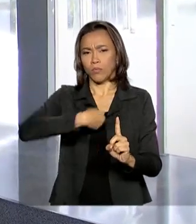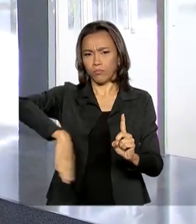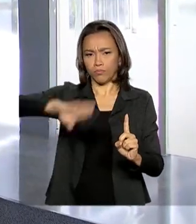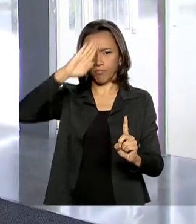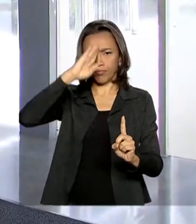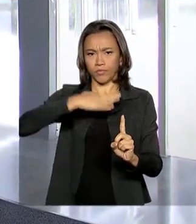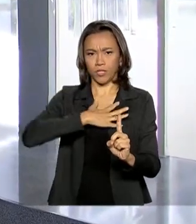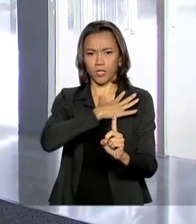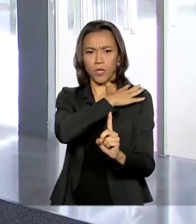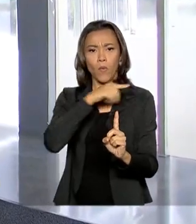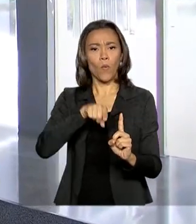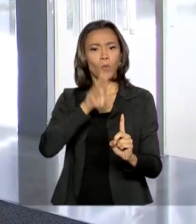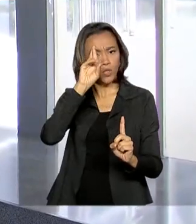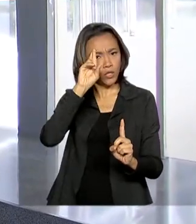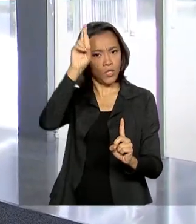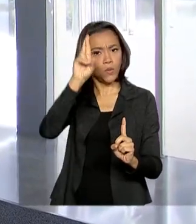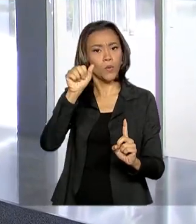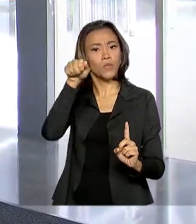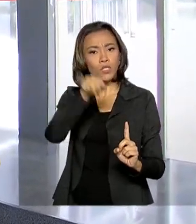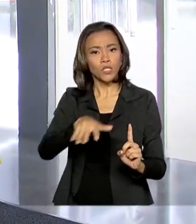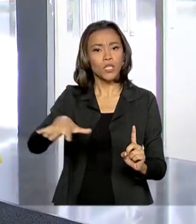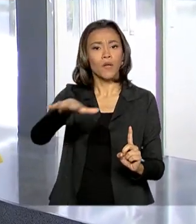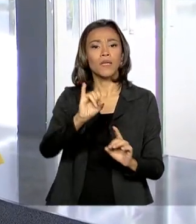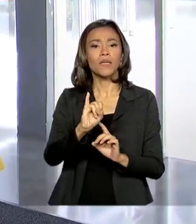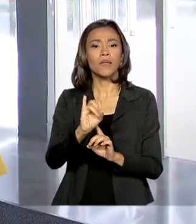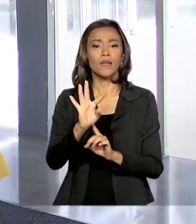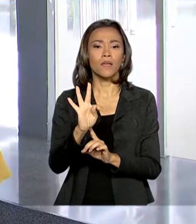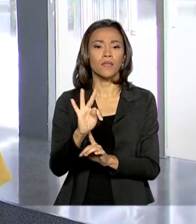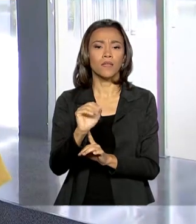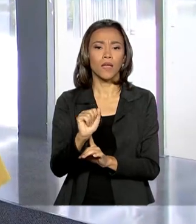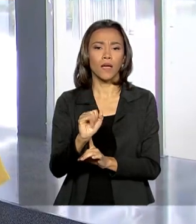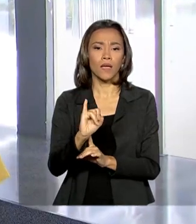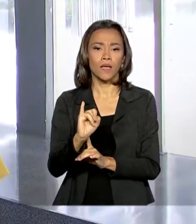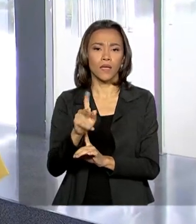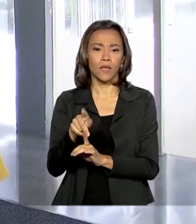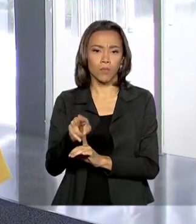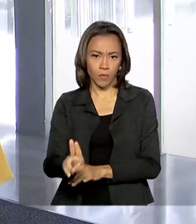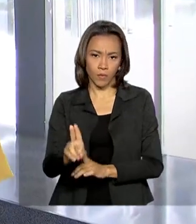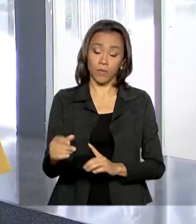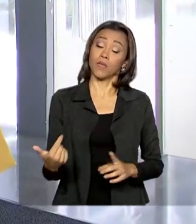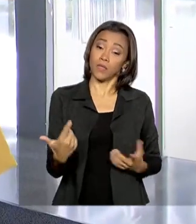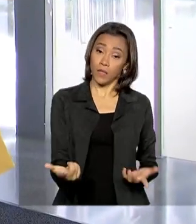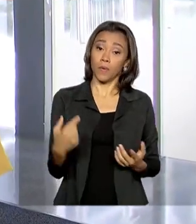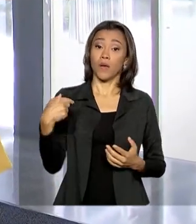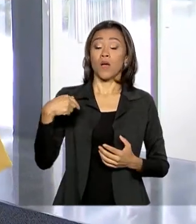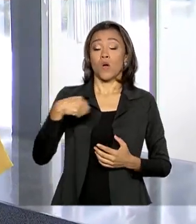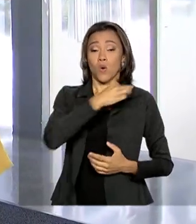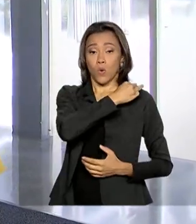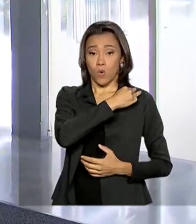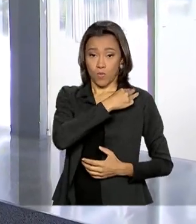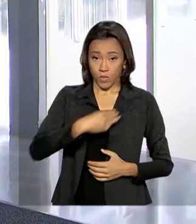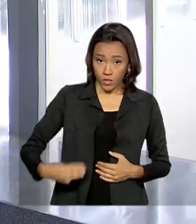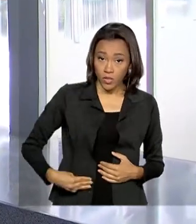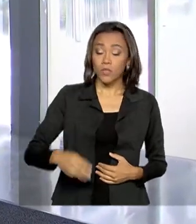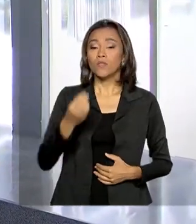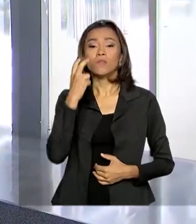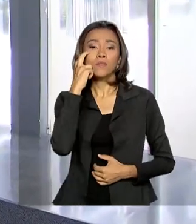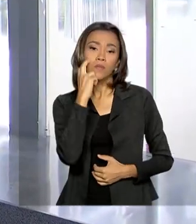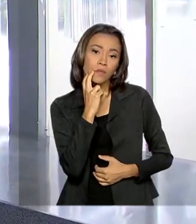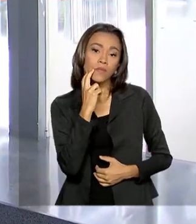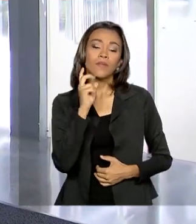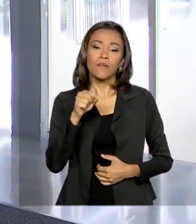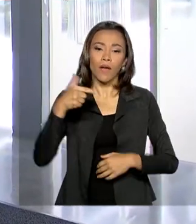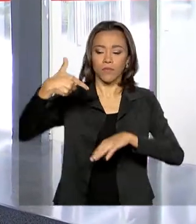brasileiro de Itaipu. O ministro Bento Albuquerque, de Minas e Energia, deve repassar as últimas ações da pasta ao presidente,